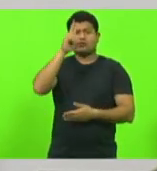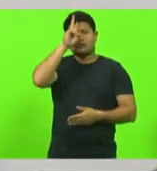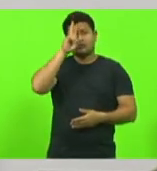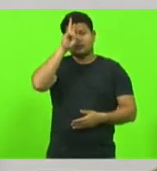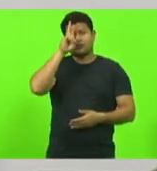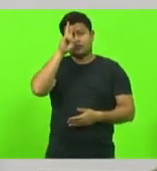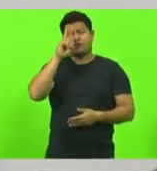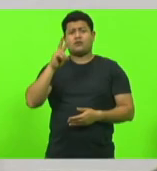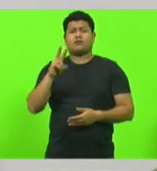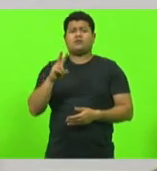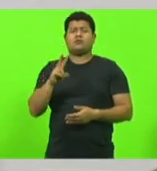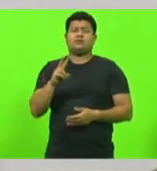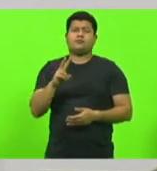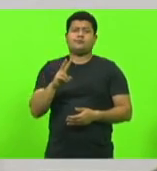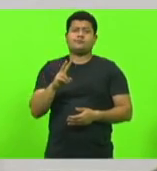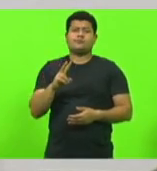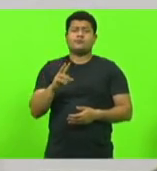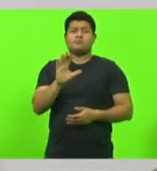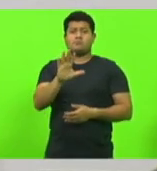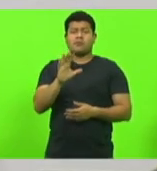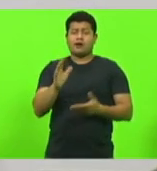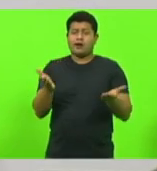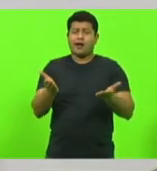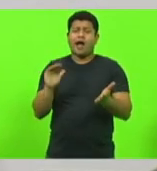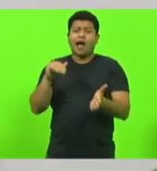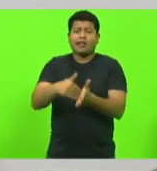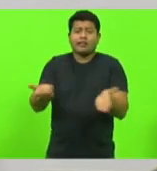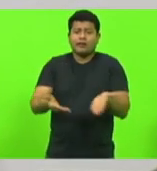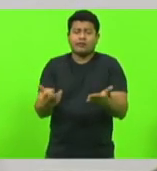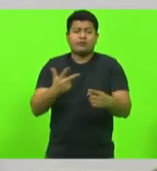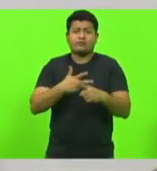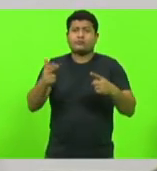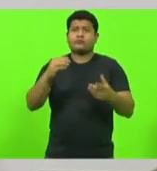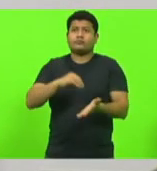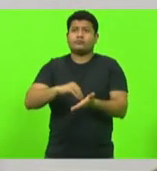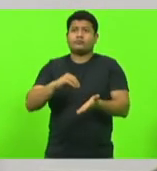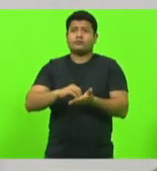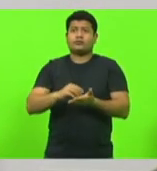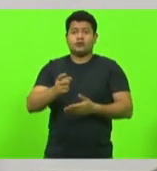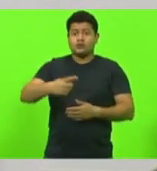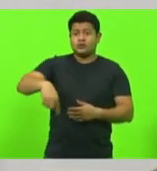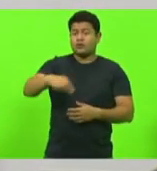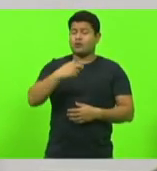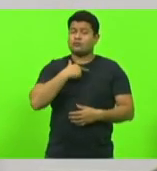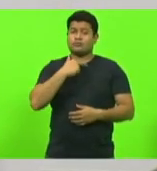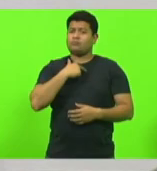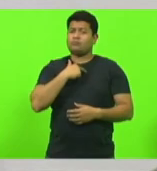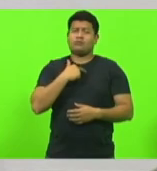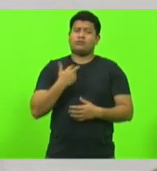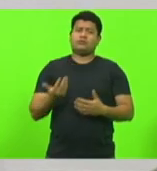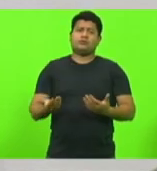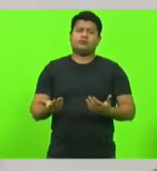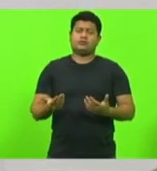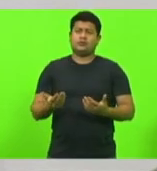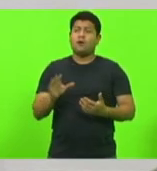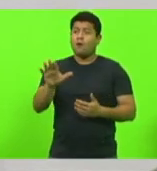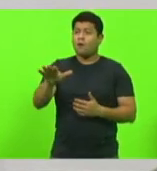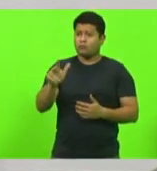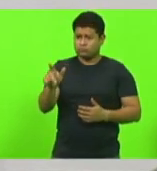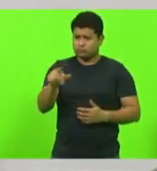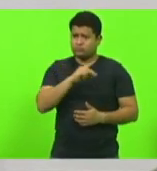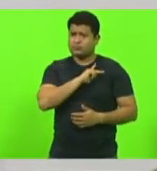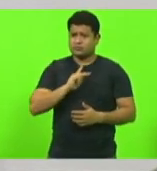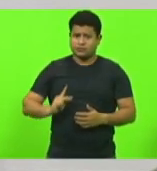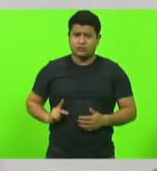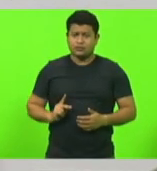que ainda não foi superado. E, senhor presidente, nós não podemos, de modo algum, fechar os olhos